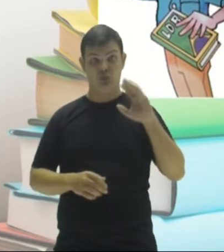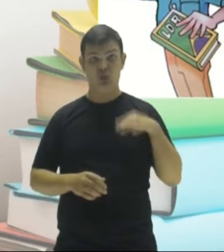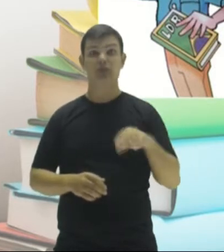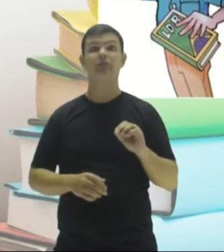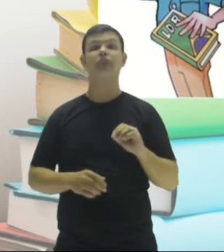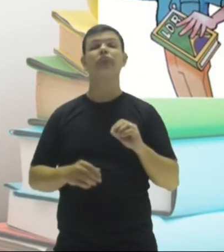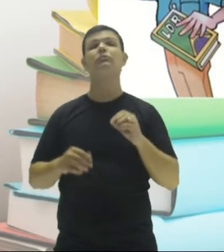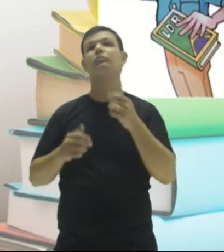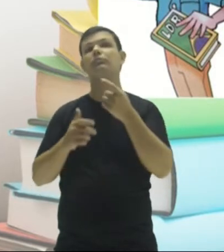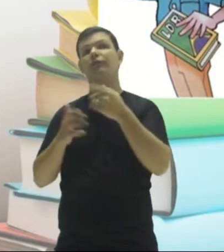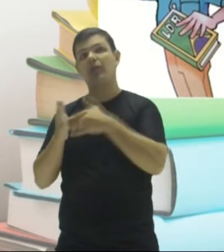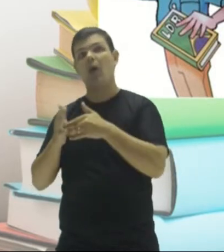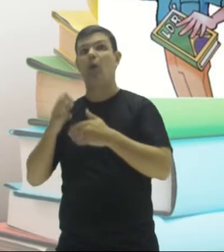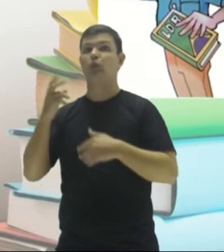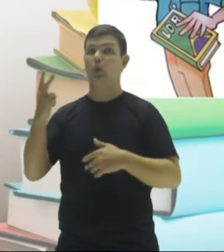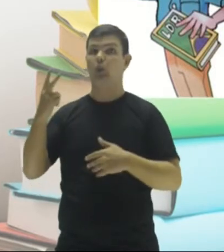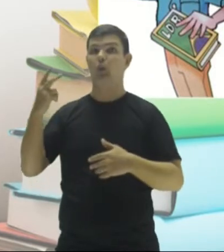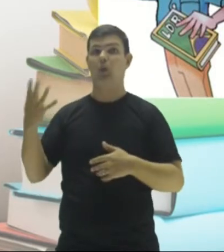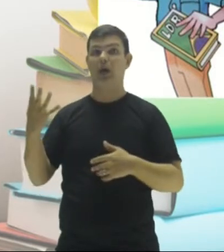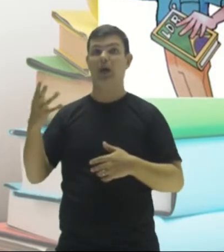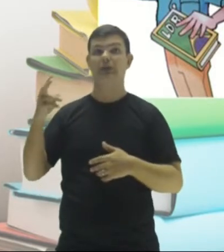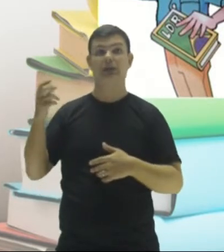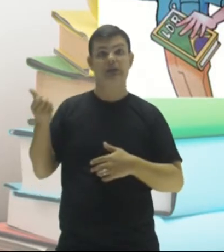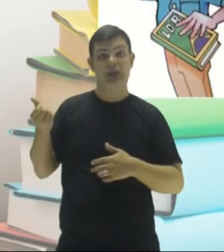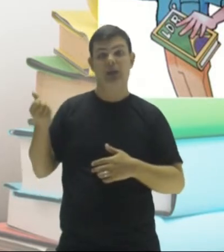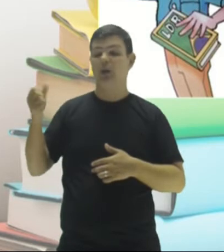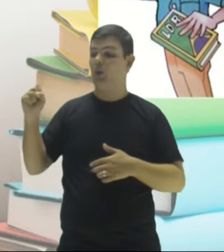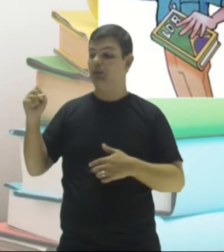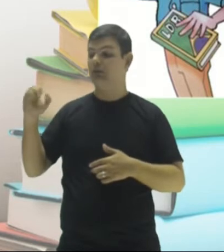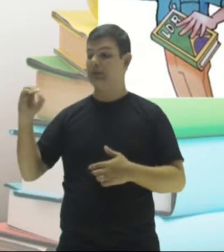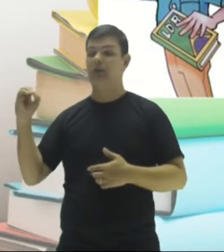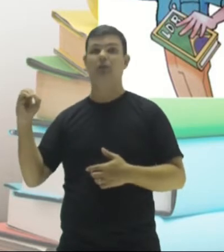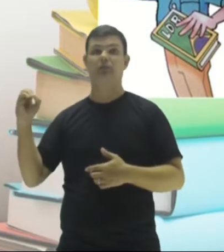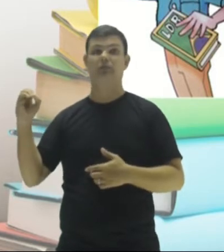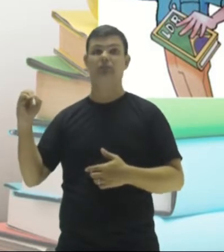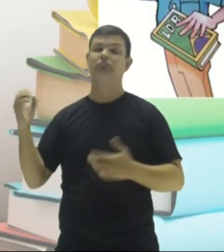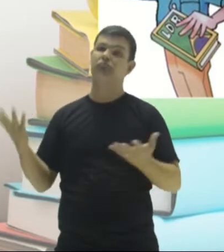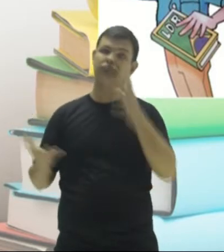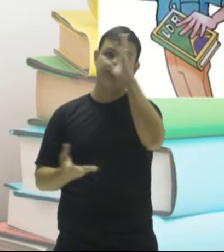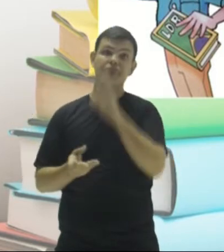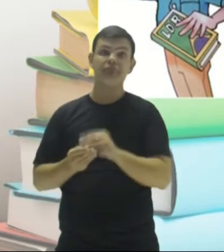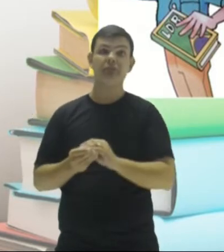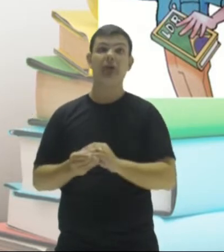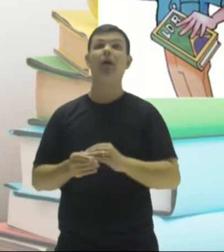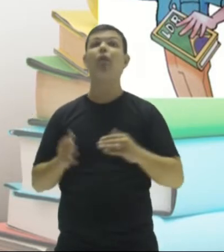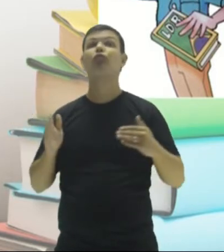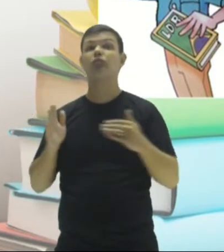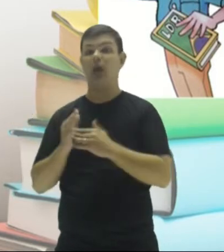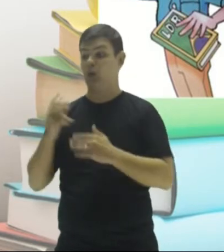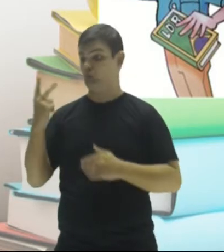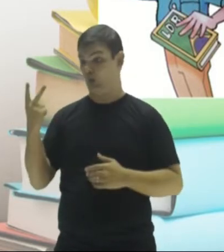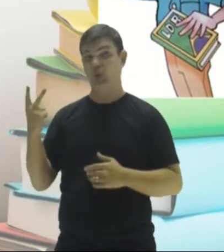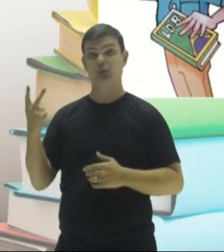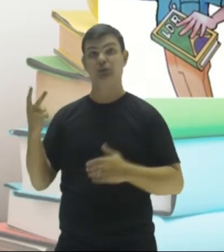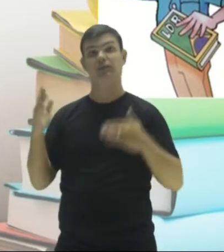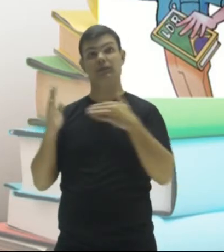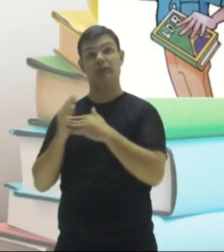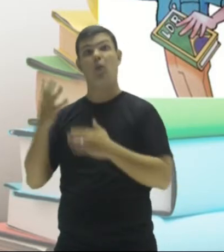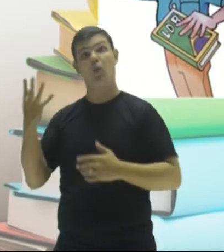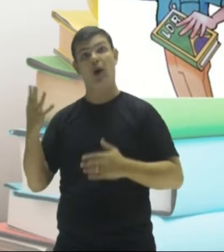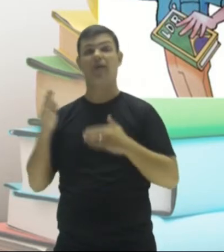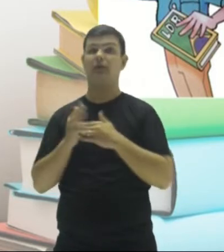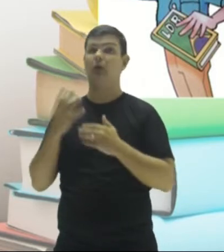dois, quatro, seis, oito e zero. Ou seja, quando terminado em dois, quatro,